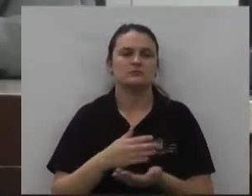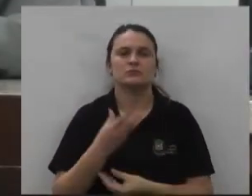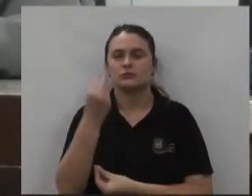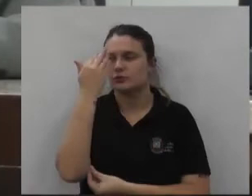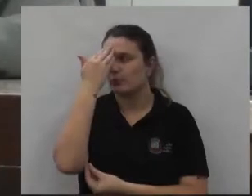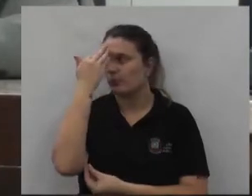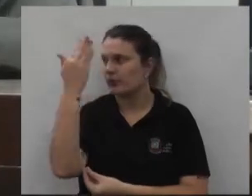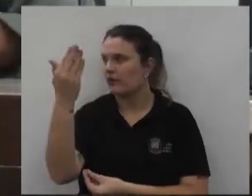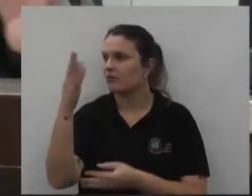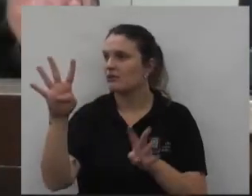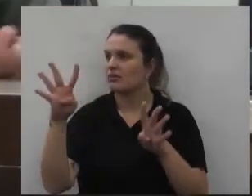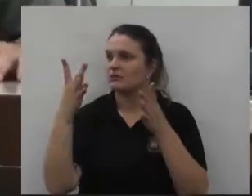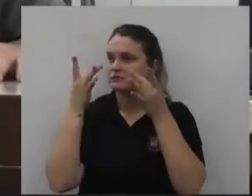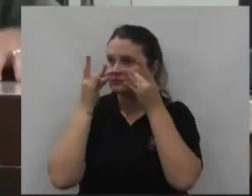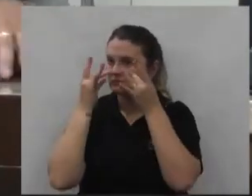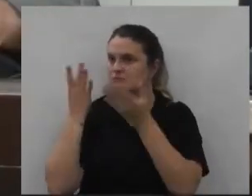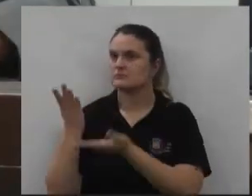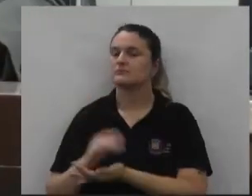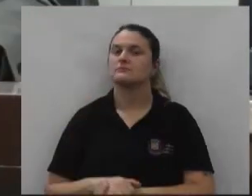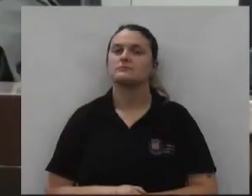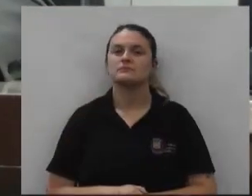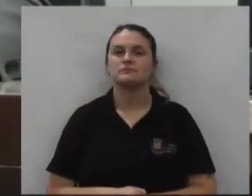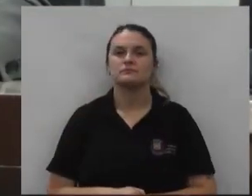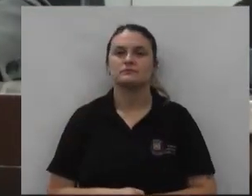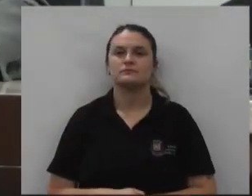muito obrigado pela atenção era isso senhor presidente